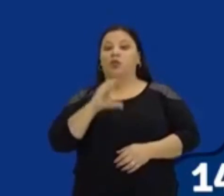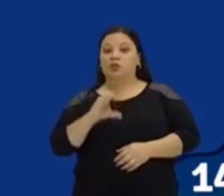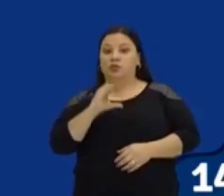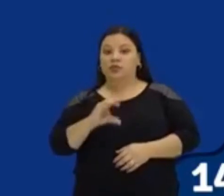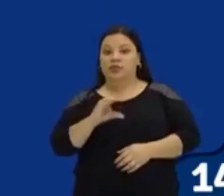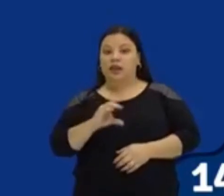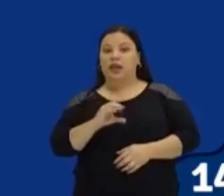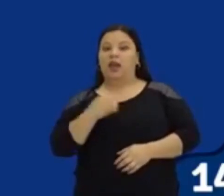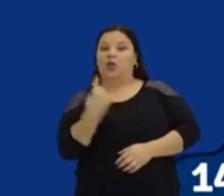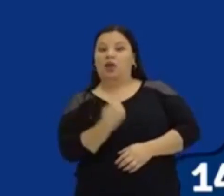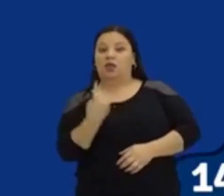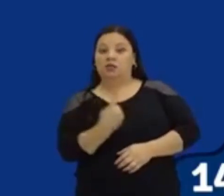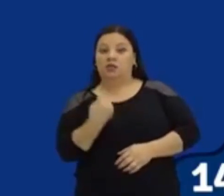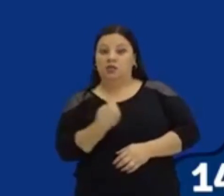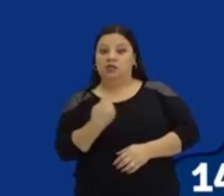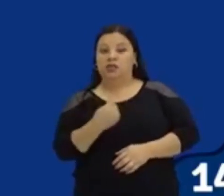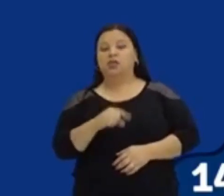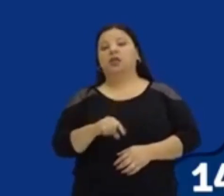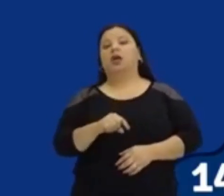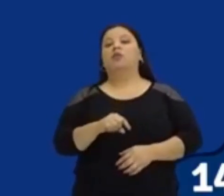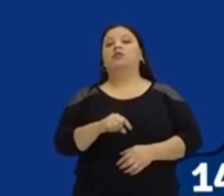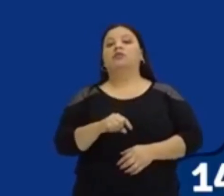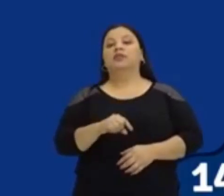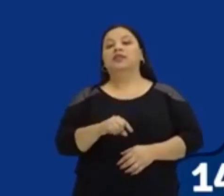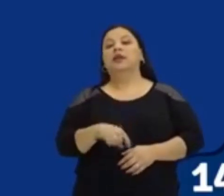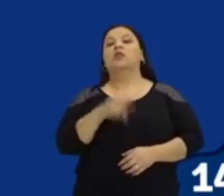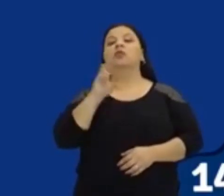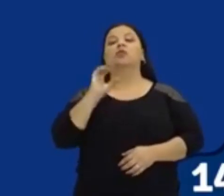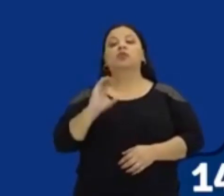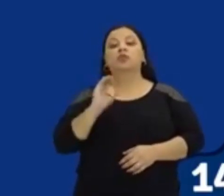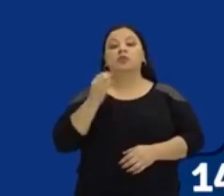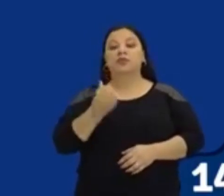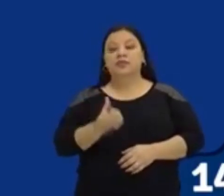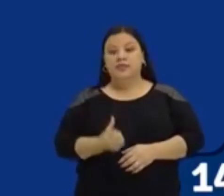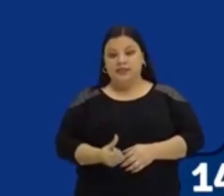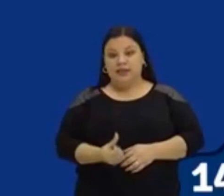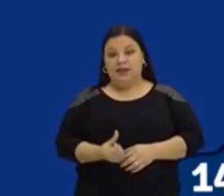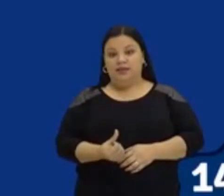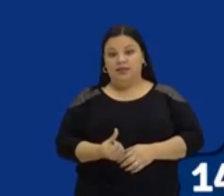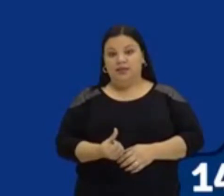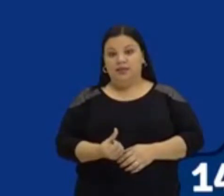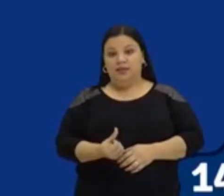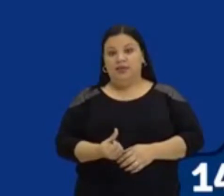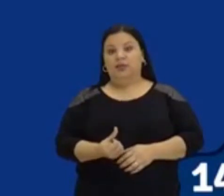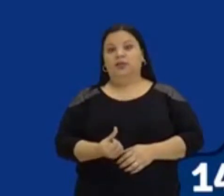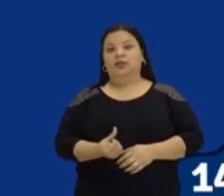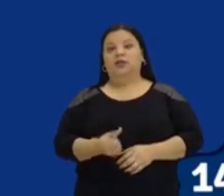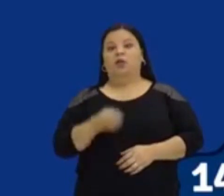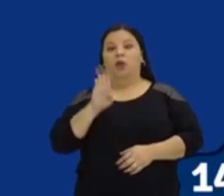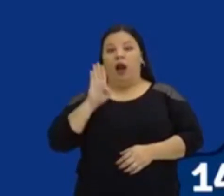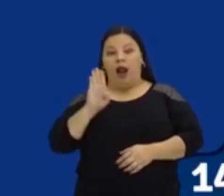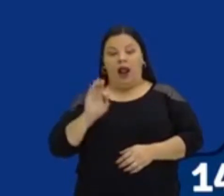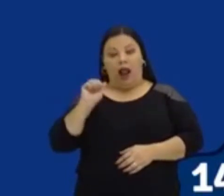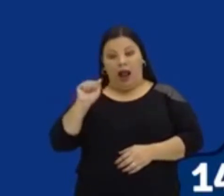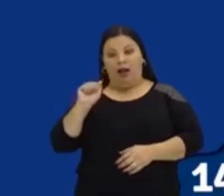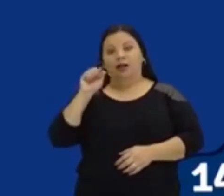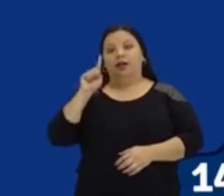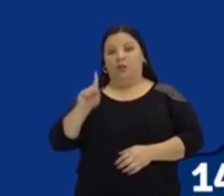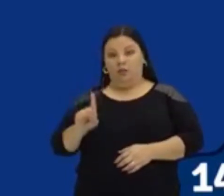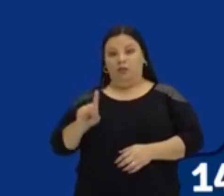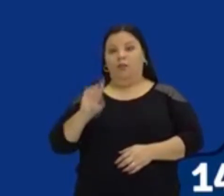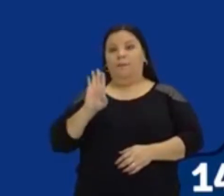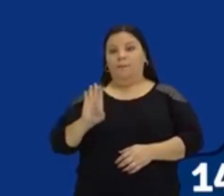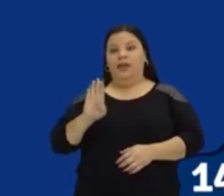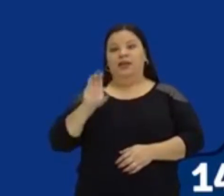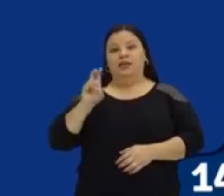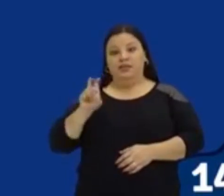o 6, tá? Então, essa é nossa base aqui, olha. O a é igual a 1 b é menos 5 e o